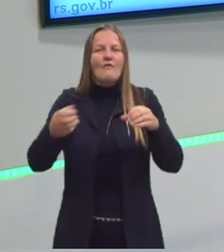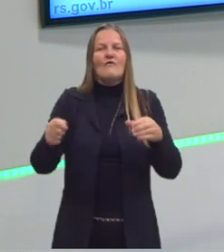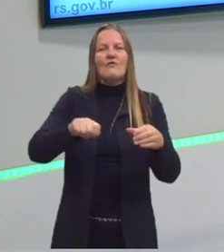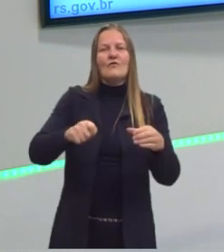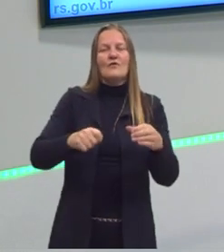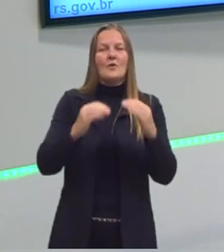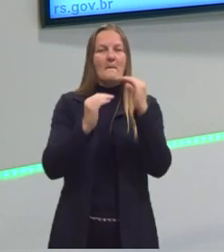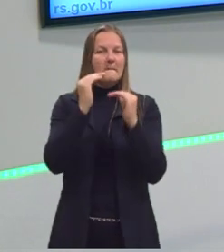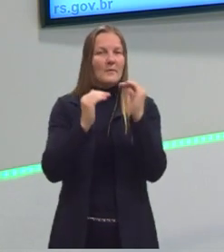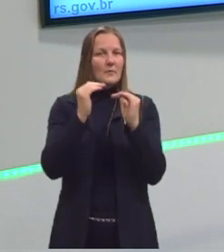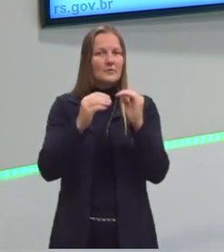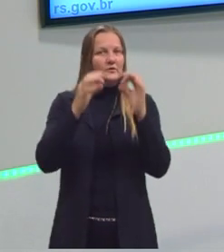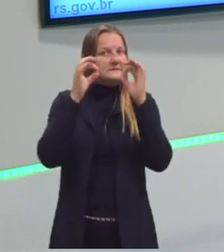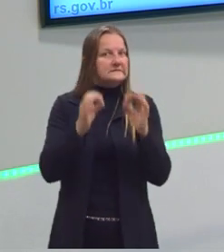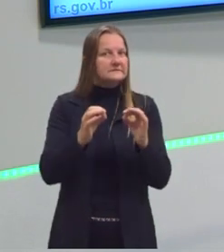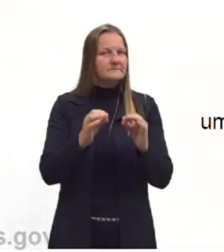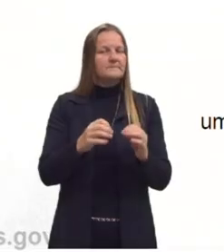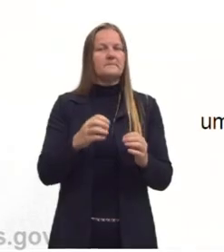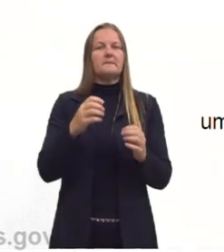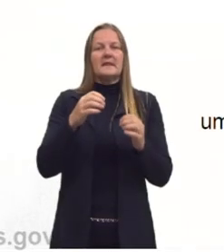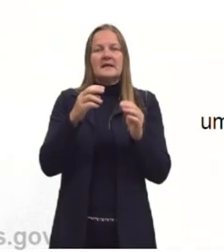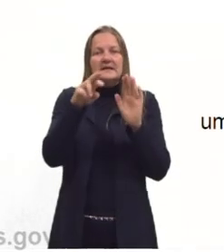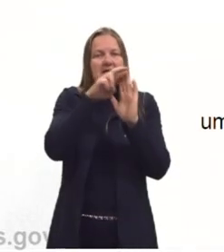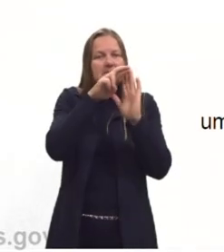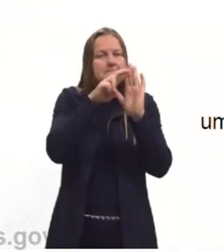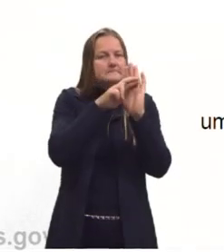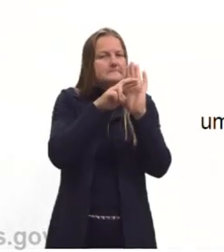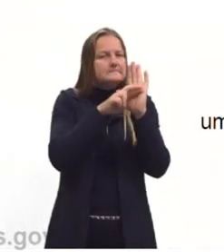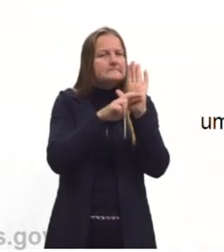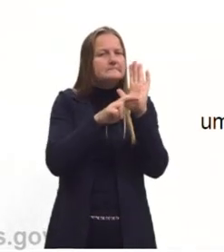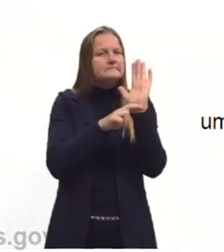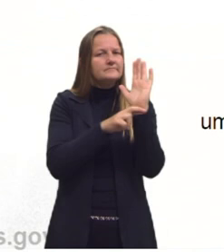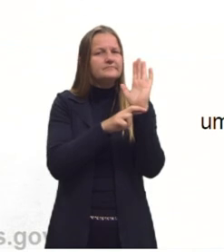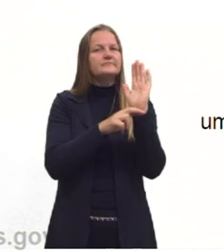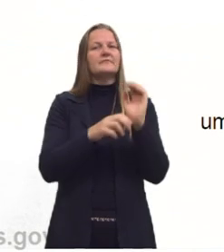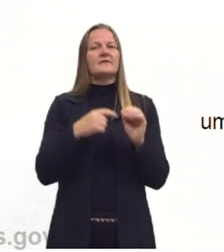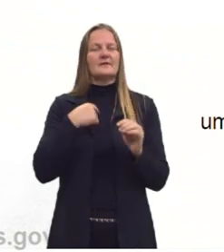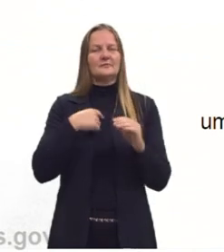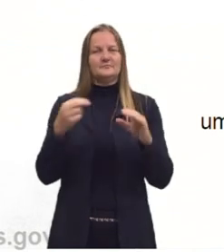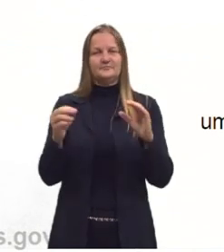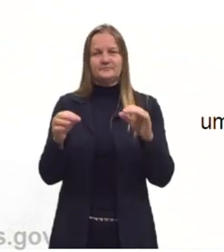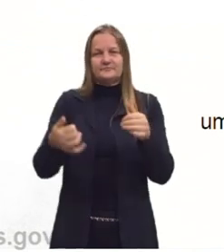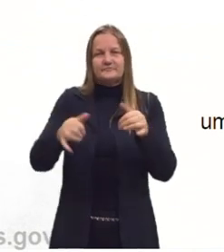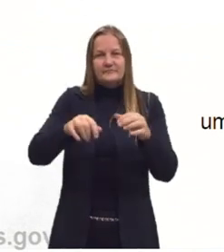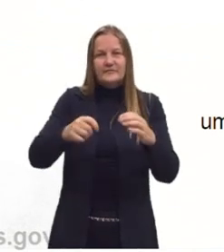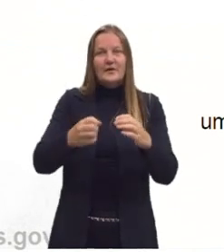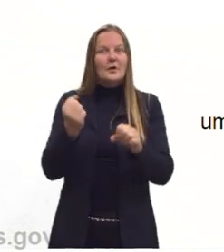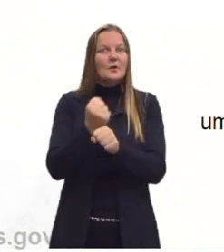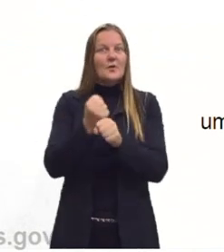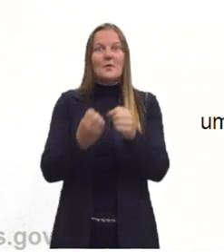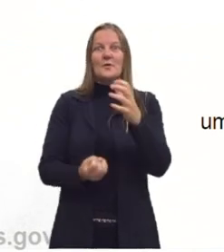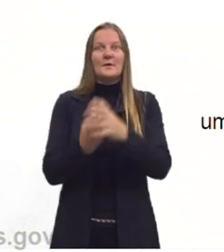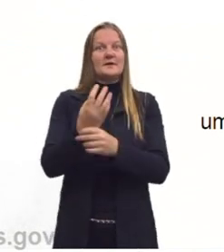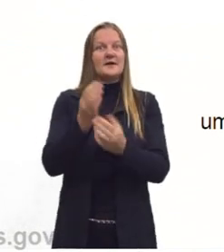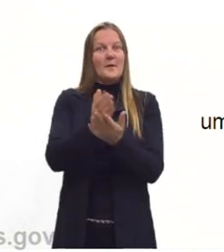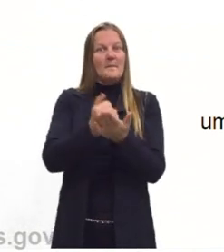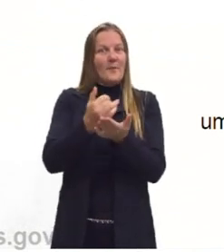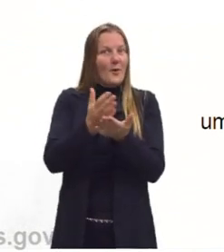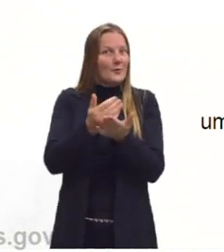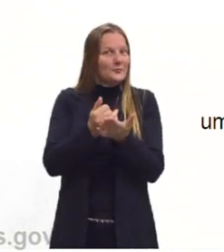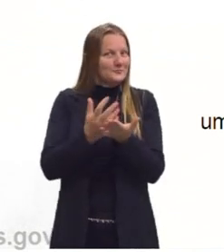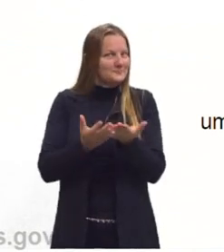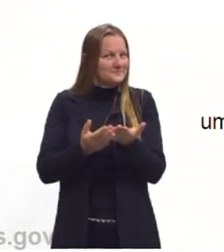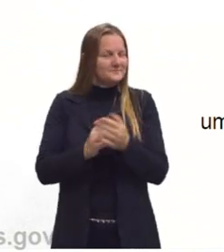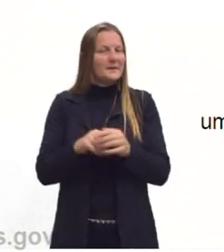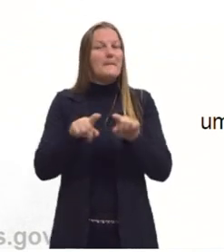proporções exatas, a gente sabe, a gente segue uma receita, né? E a gente gera um produto de interesse, que é o bolo.